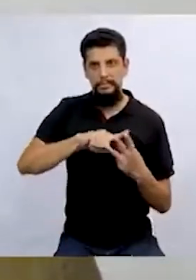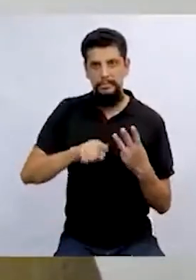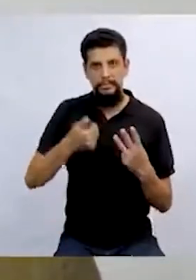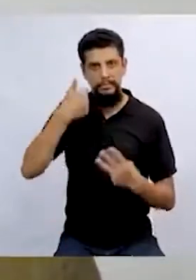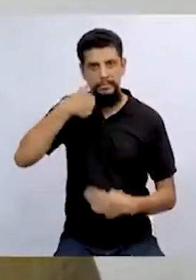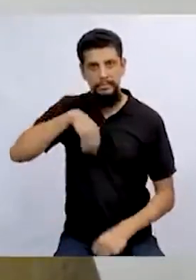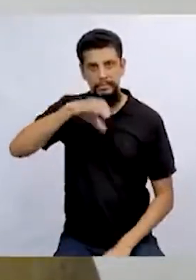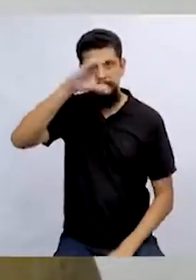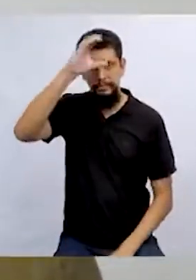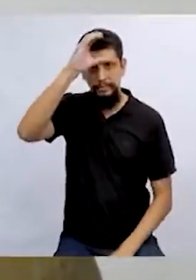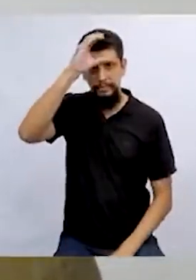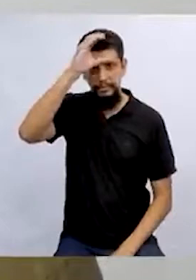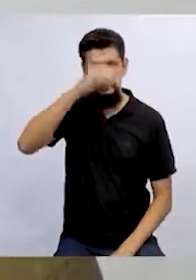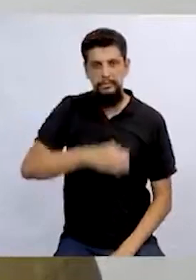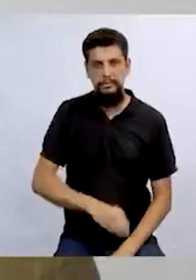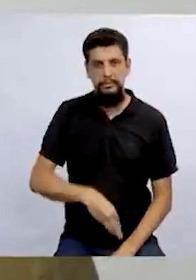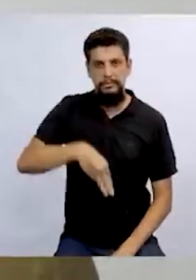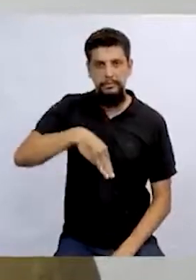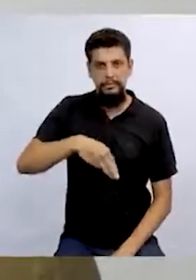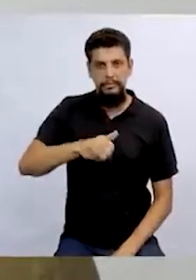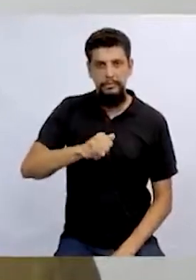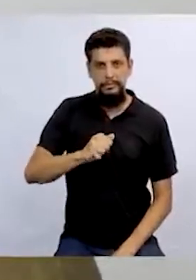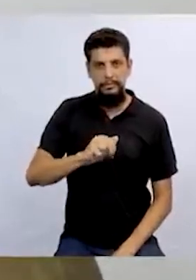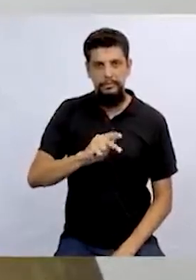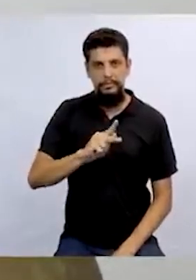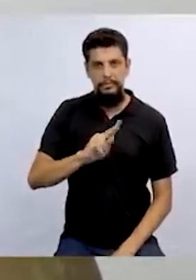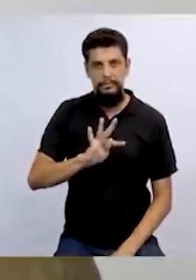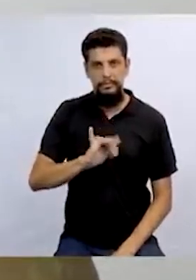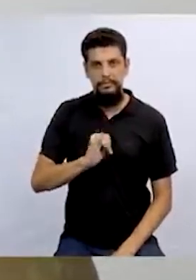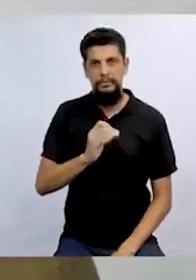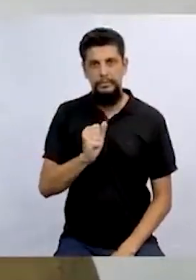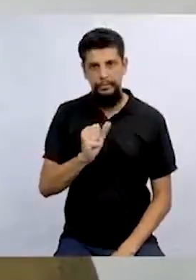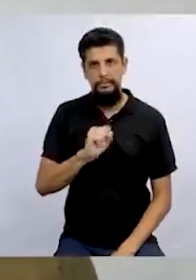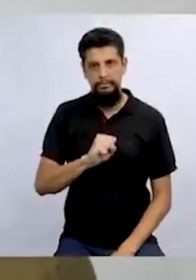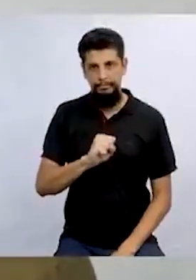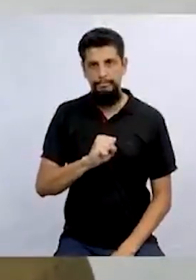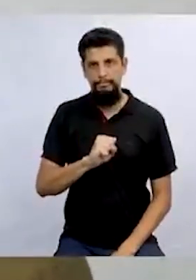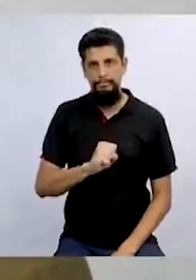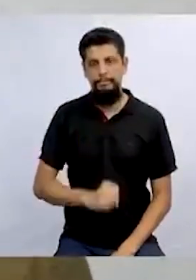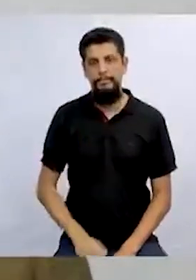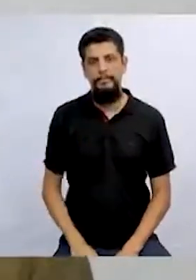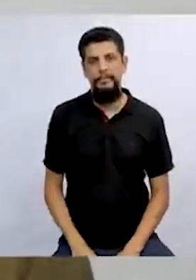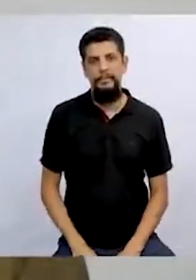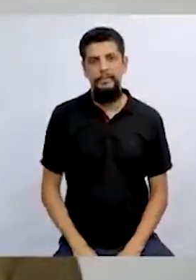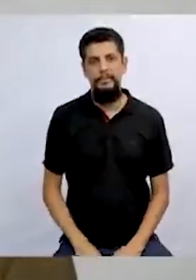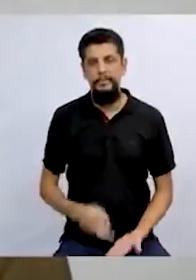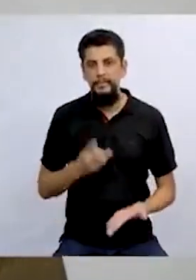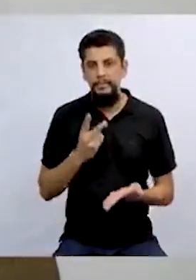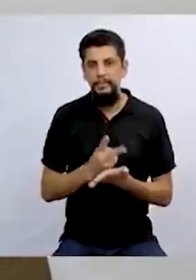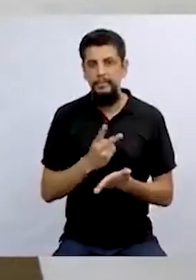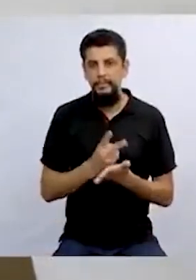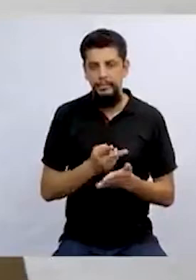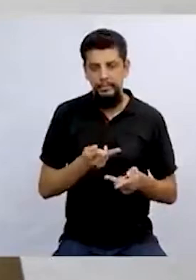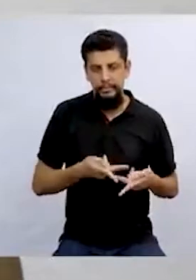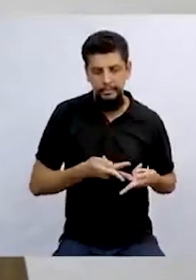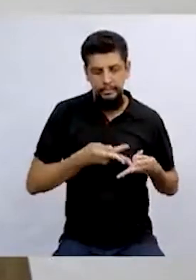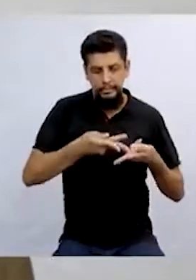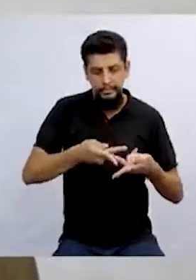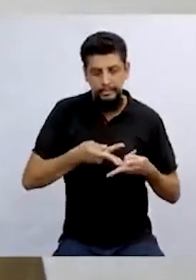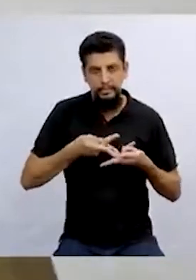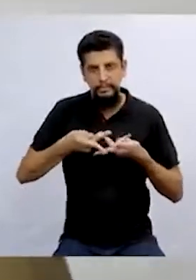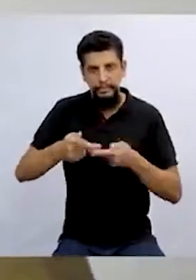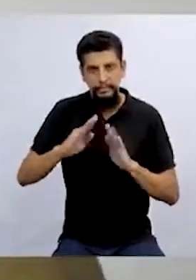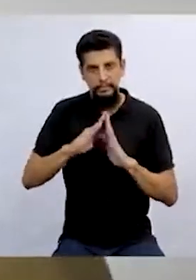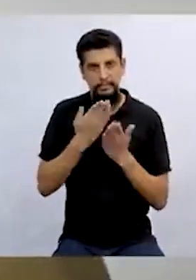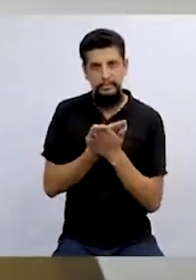Tias de Matias. Escrito por mim e ilustrado pelo Gustavo Ramos. Sempre quando eu visito escolas